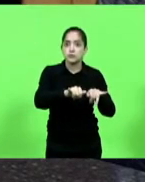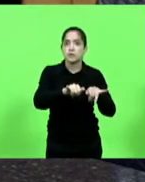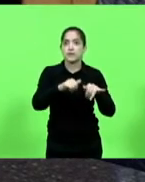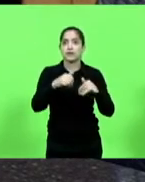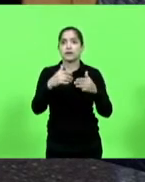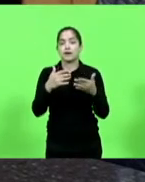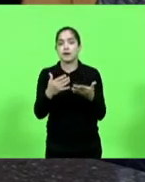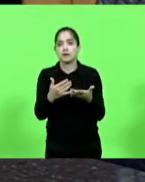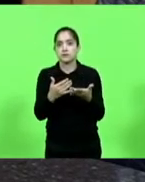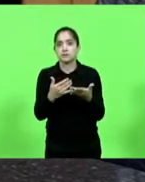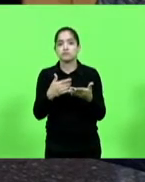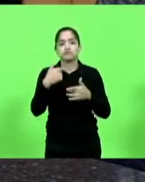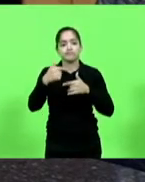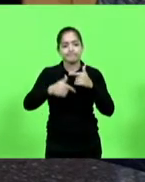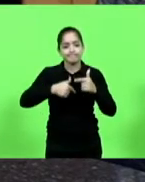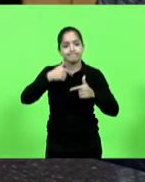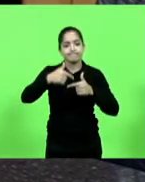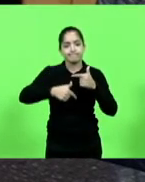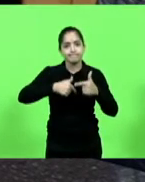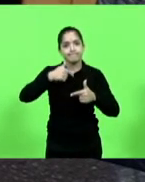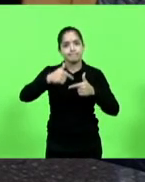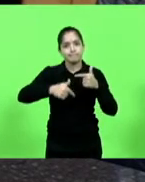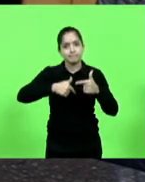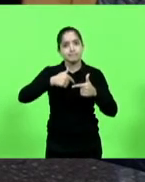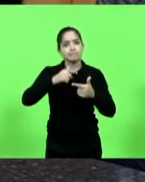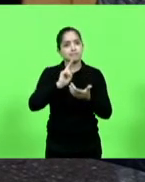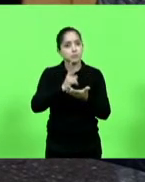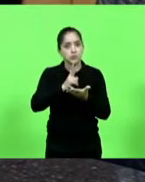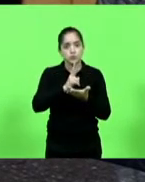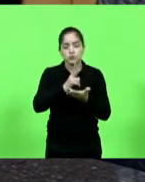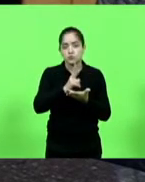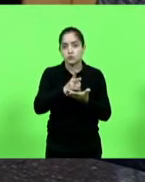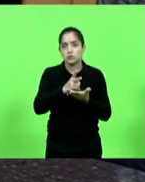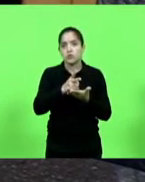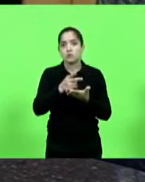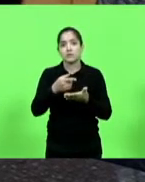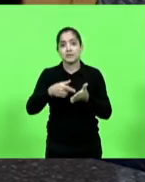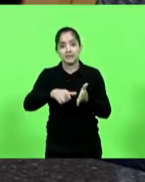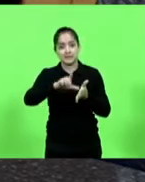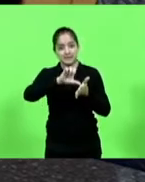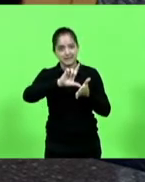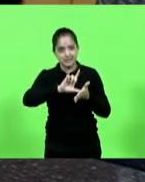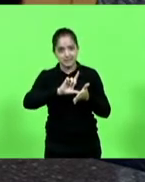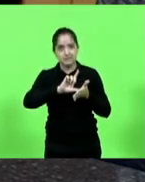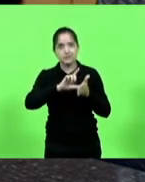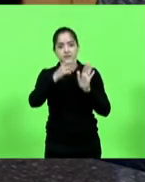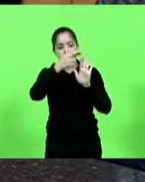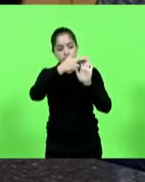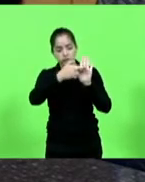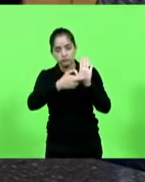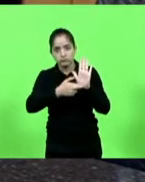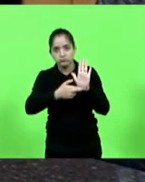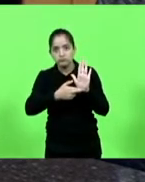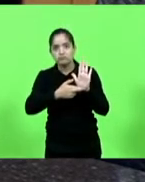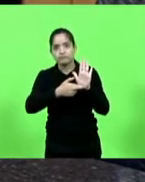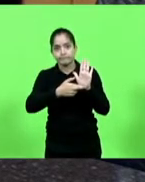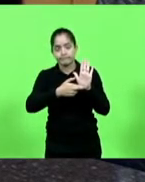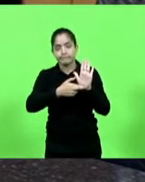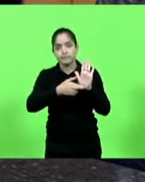pararam nem um dia nem naqueles momentos em que houve aquelas medidas bem mais restritivas